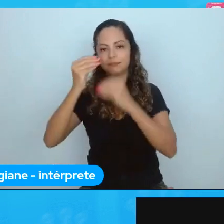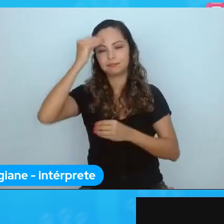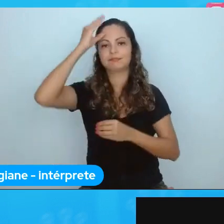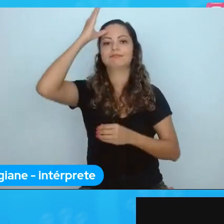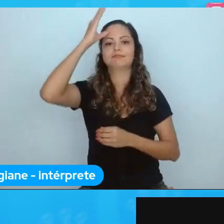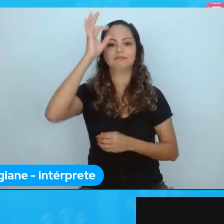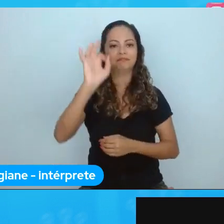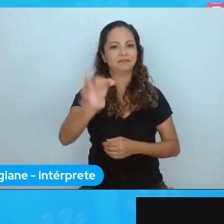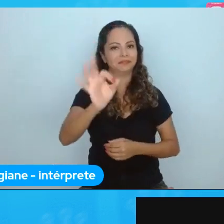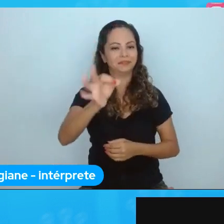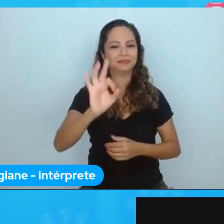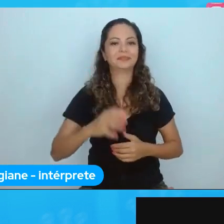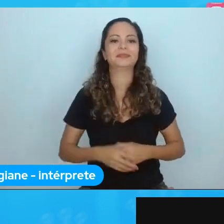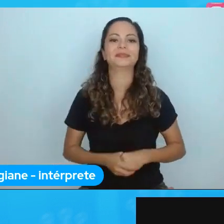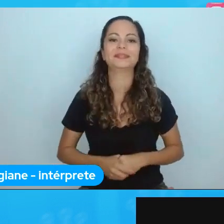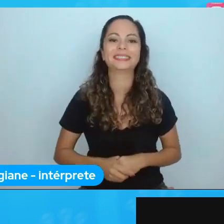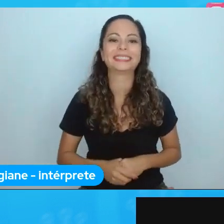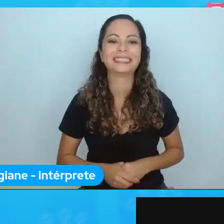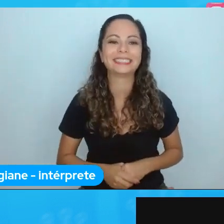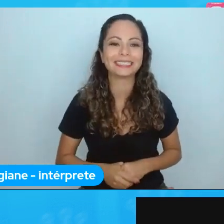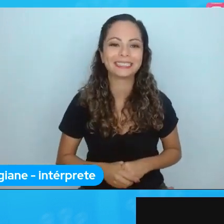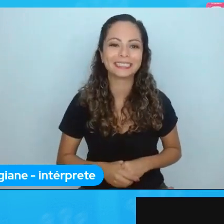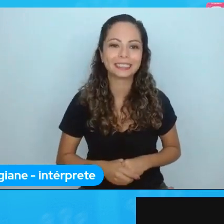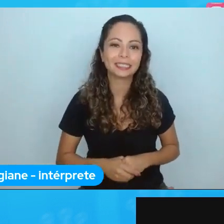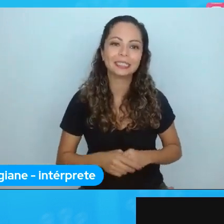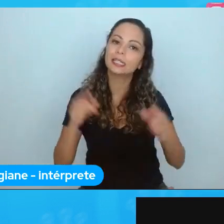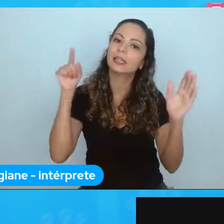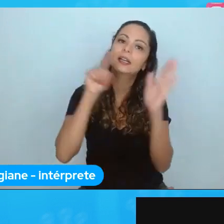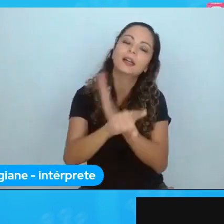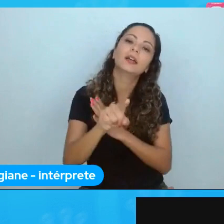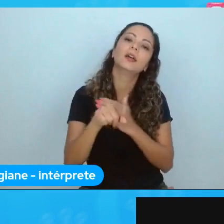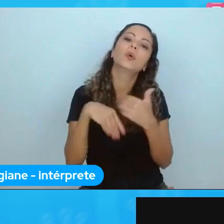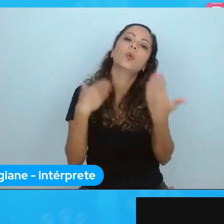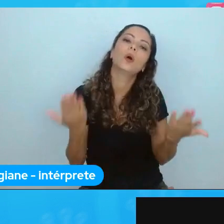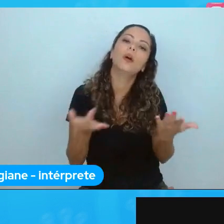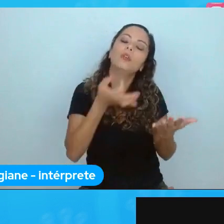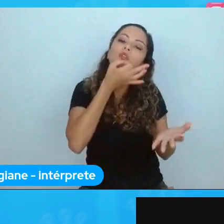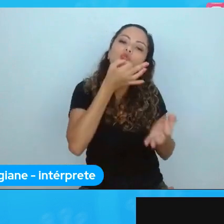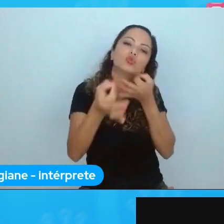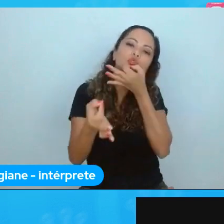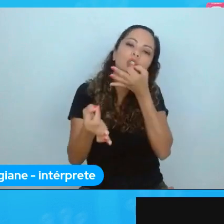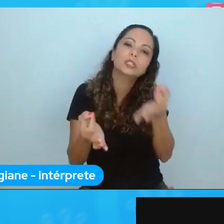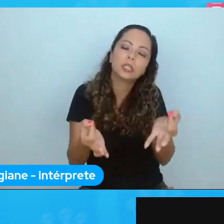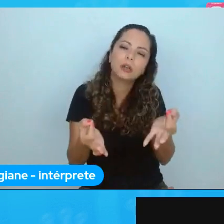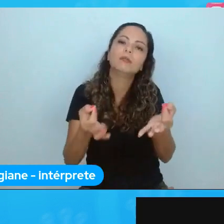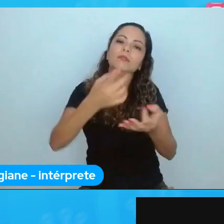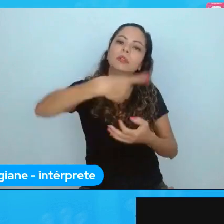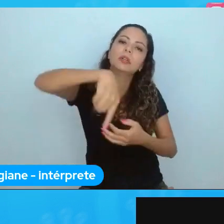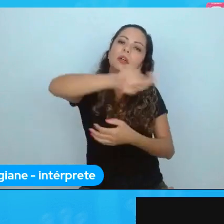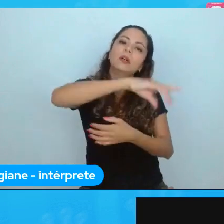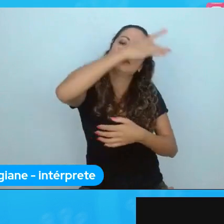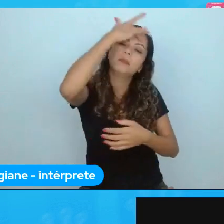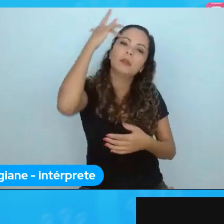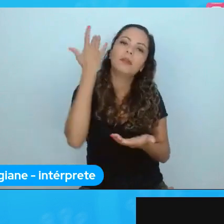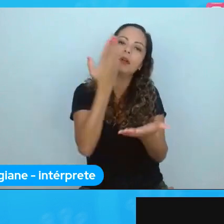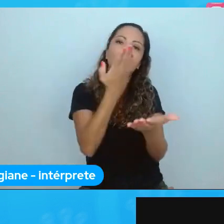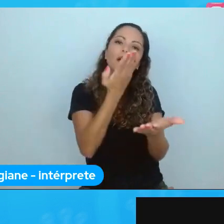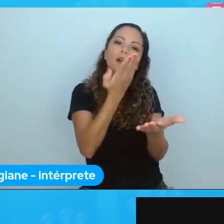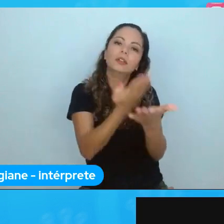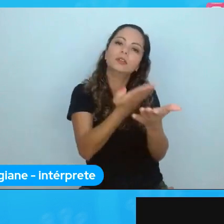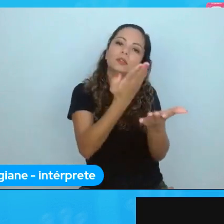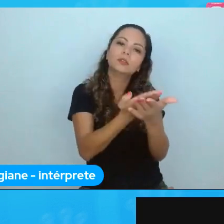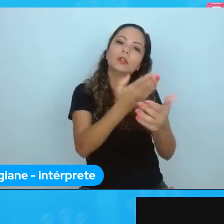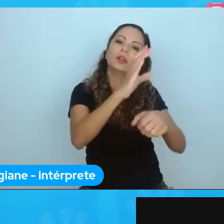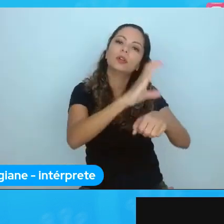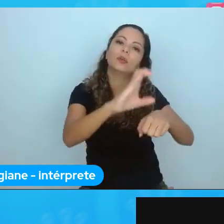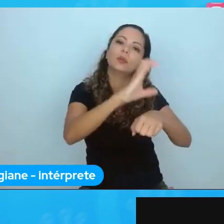ela fez uma pergunta, qual a sugestão você daria para quem ainda está cursando um dos cursos da área da saúde e pretende